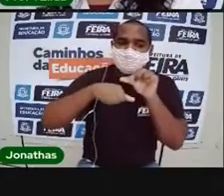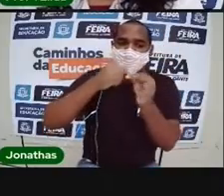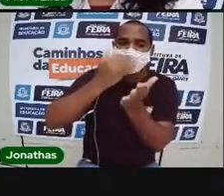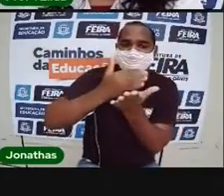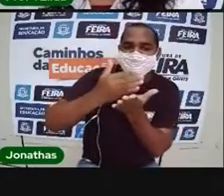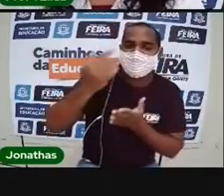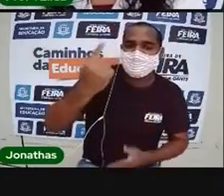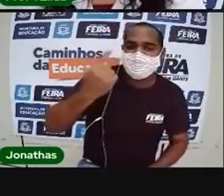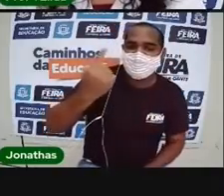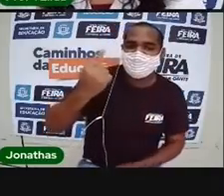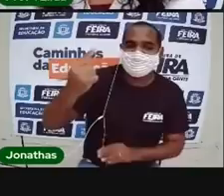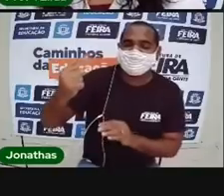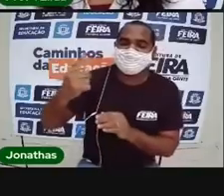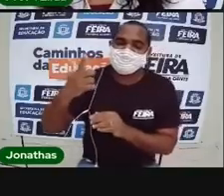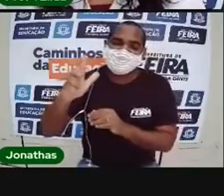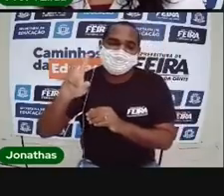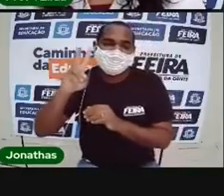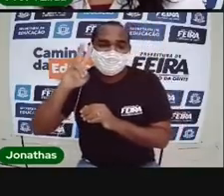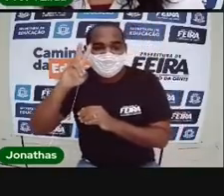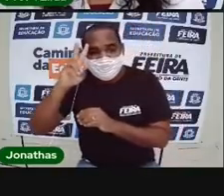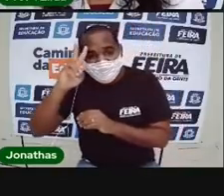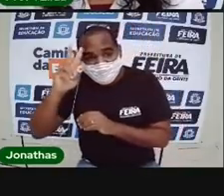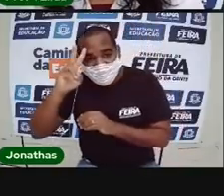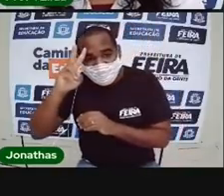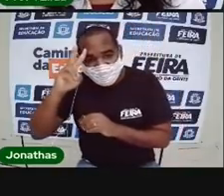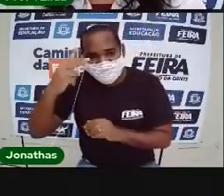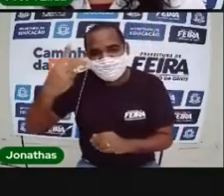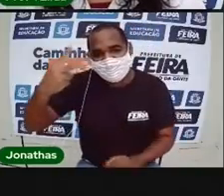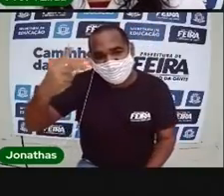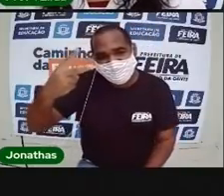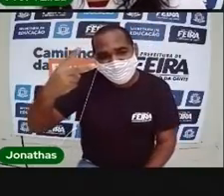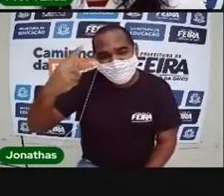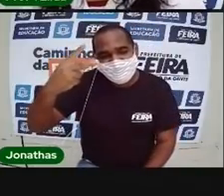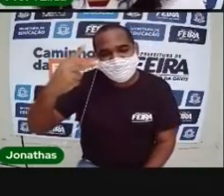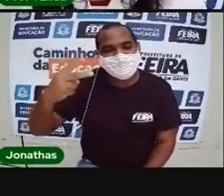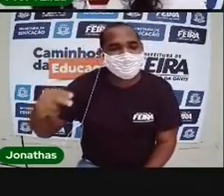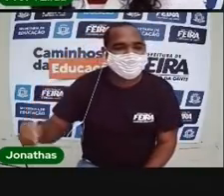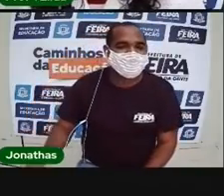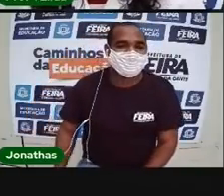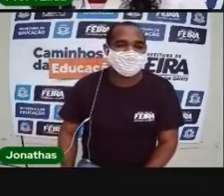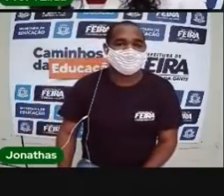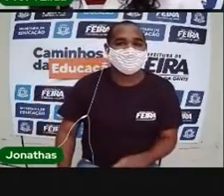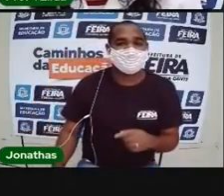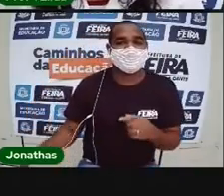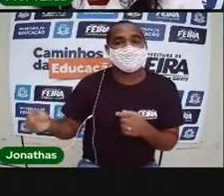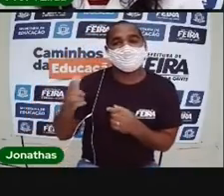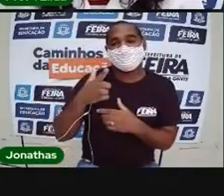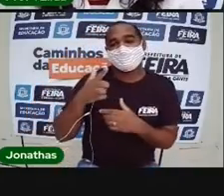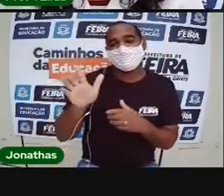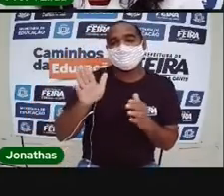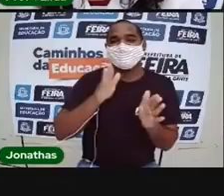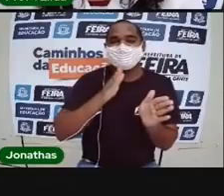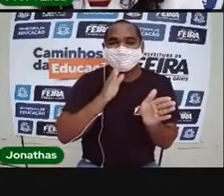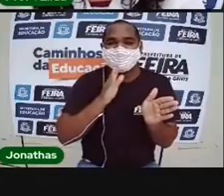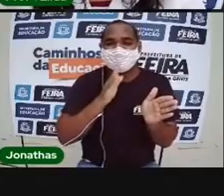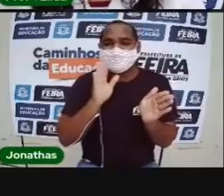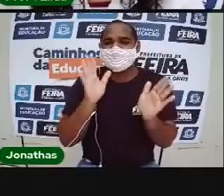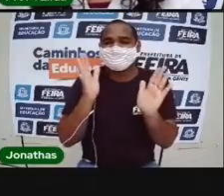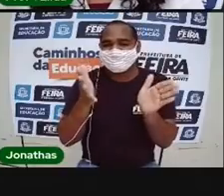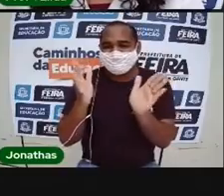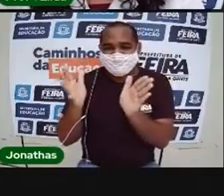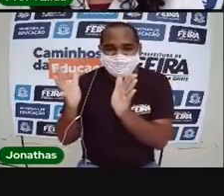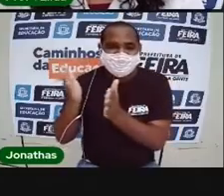E a segunda-feira, o segundo dia da semana. E esse, vocês já conhecem, né?